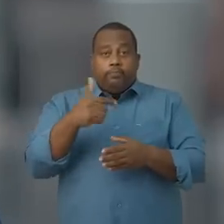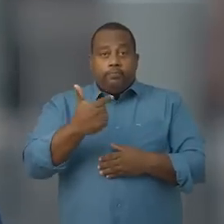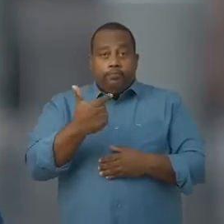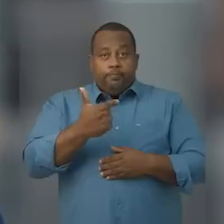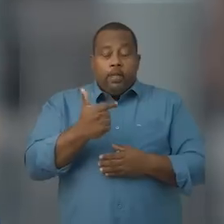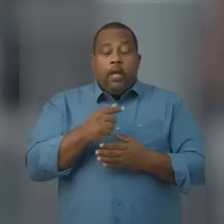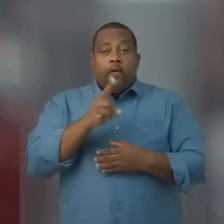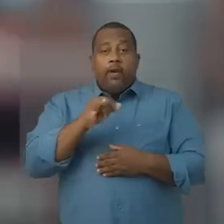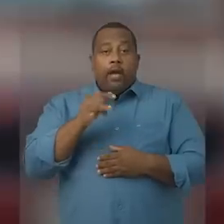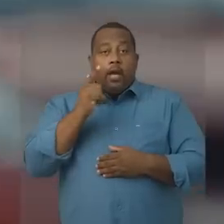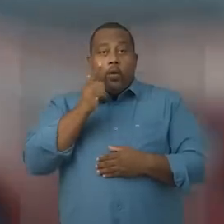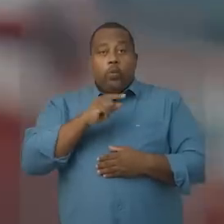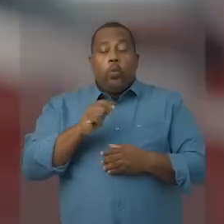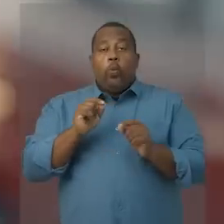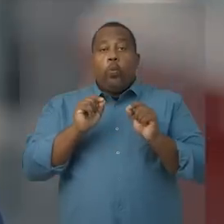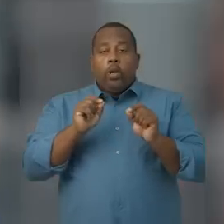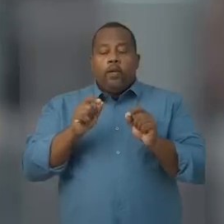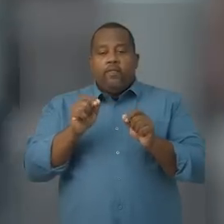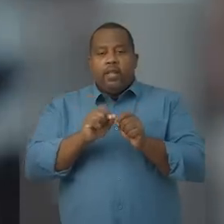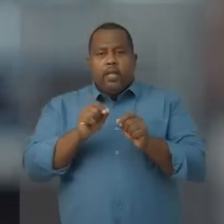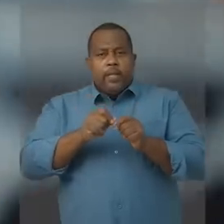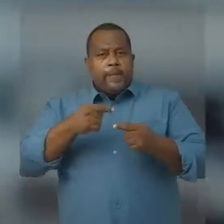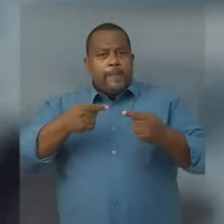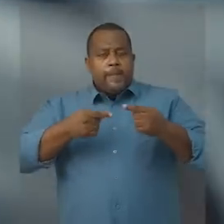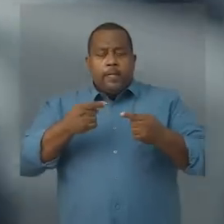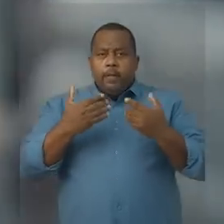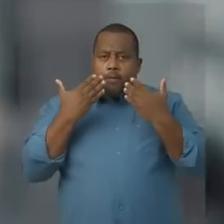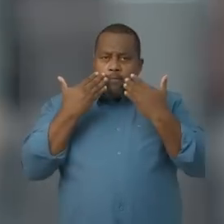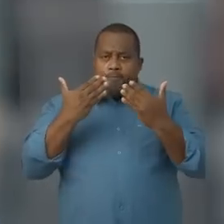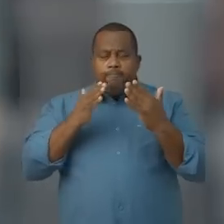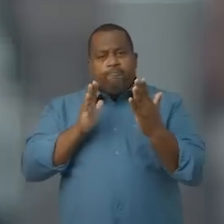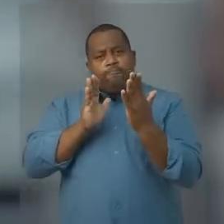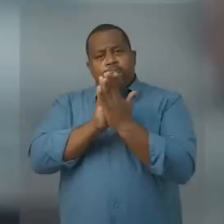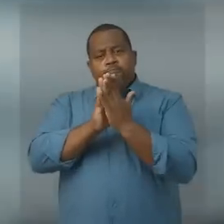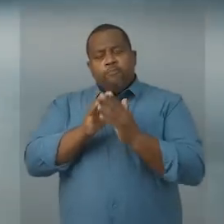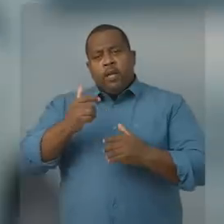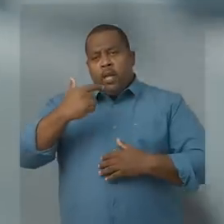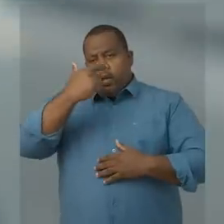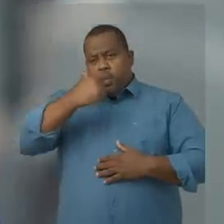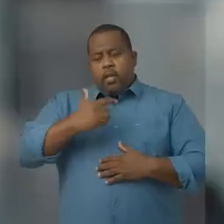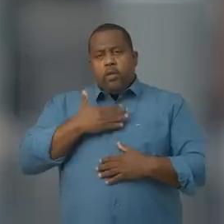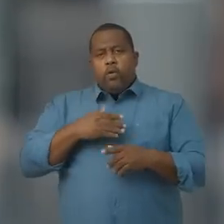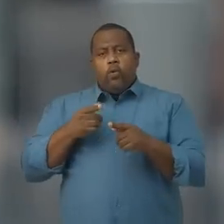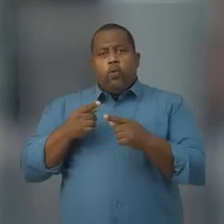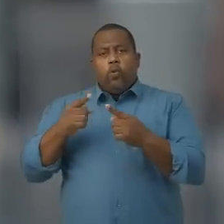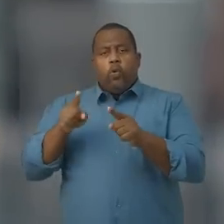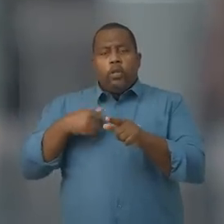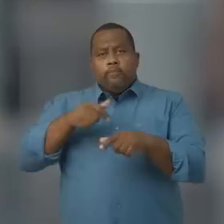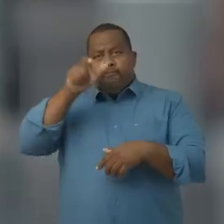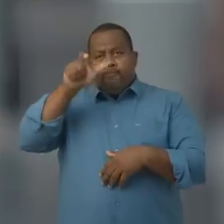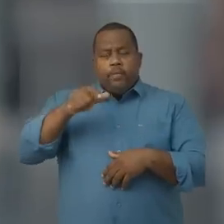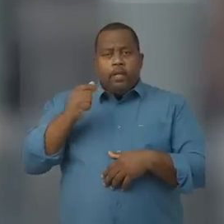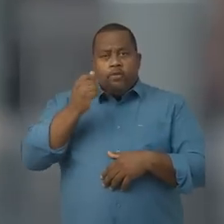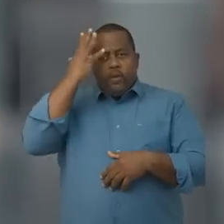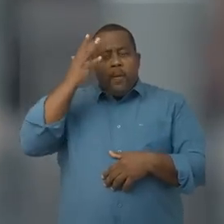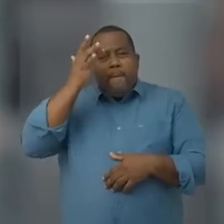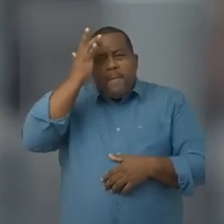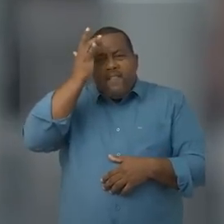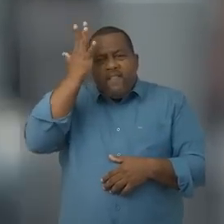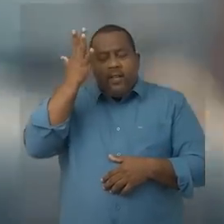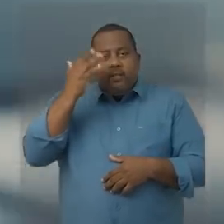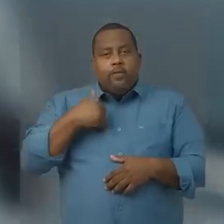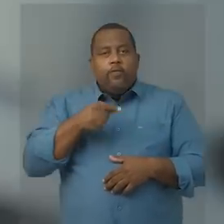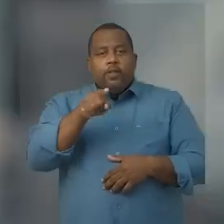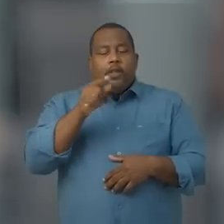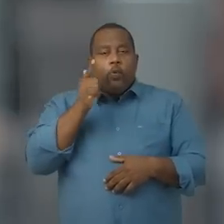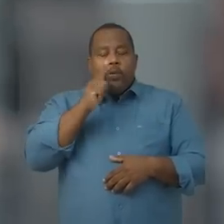turno, nós vamos ter a oportunidade de fazer um debate tete a tete. Eu e Jerônimo. Assim, vai ficar bem